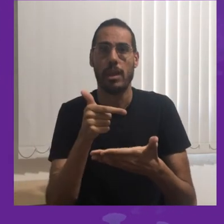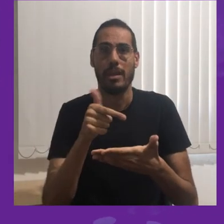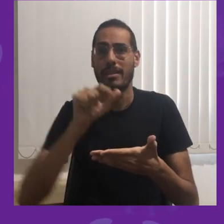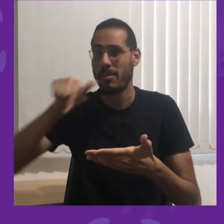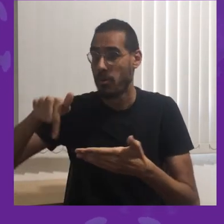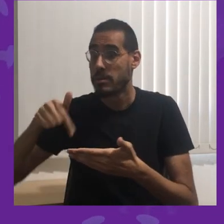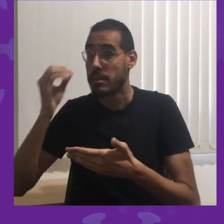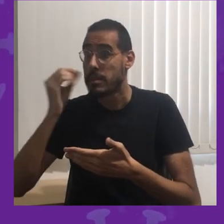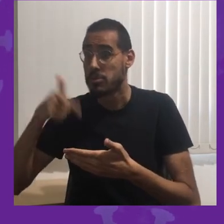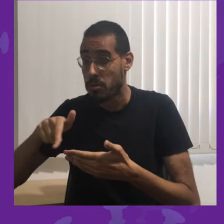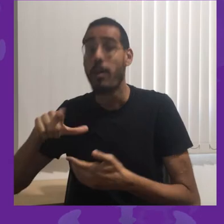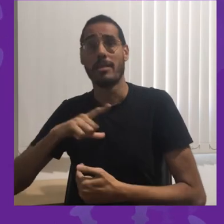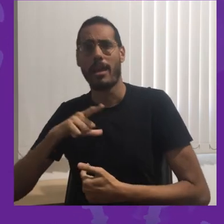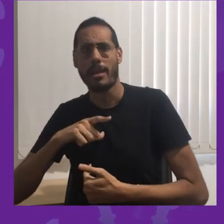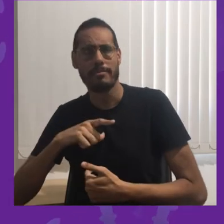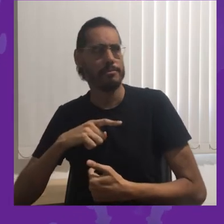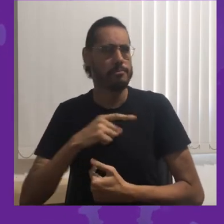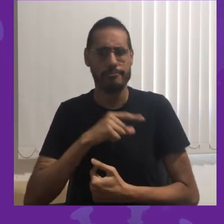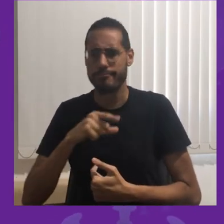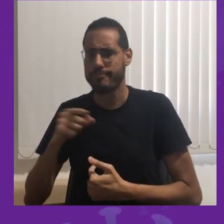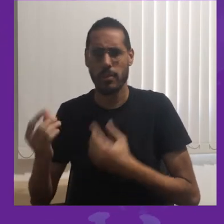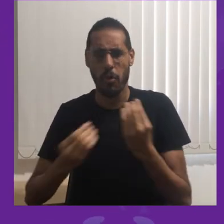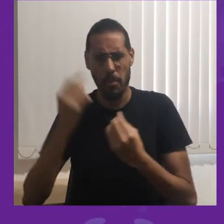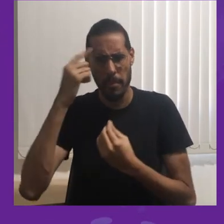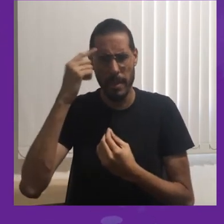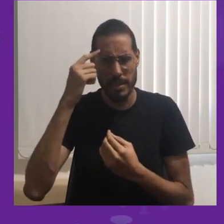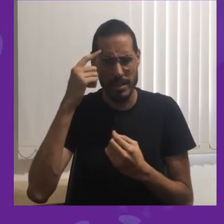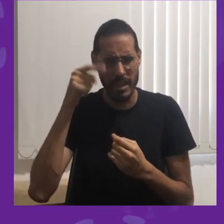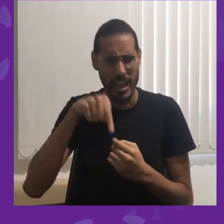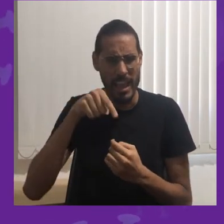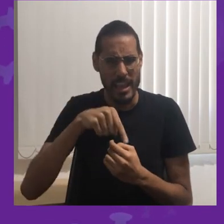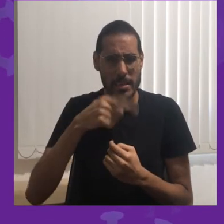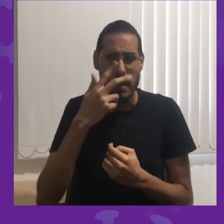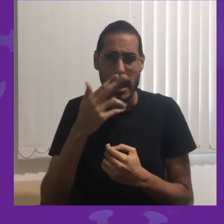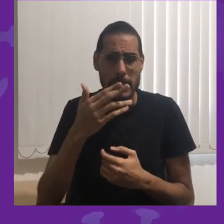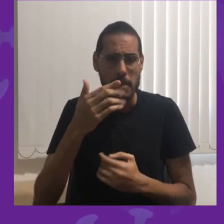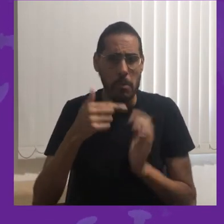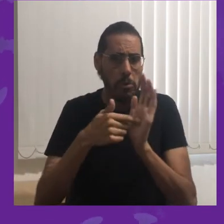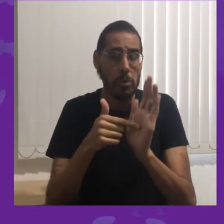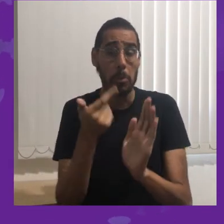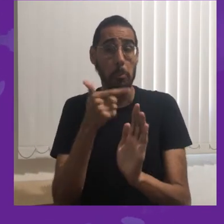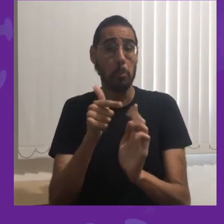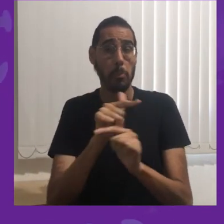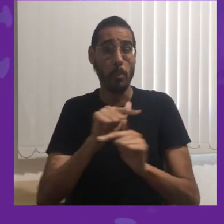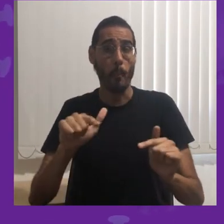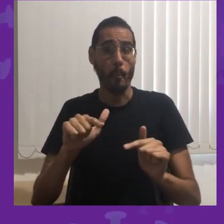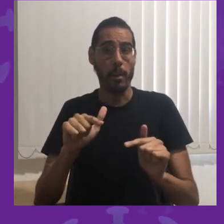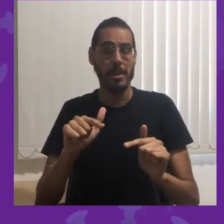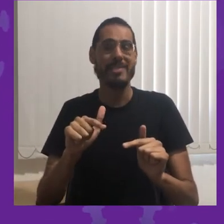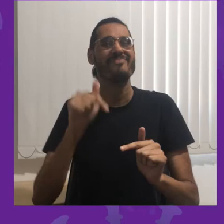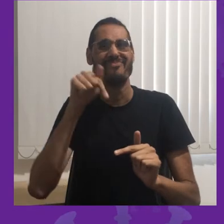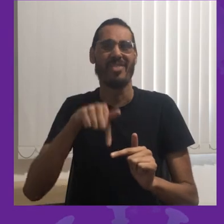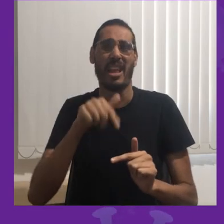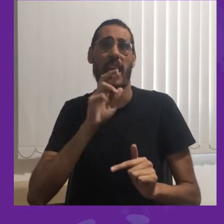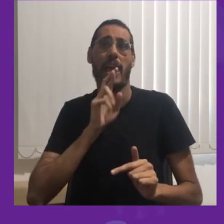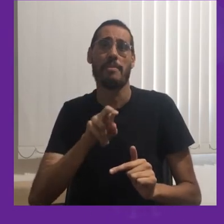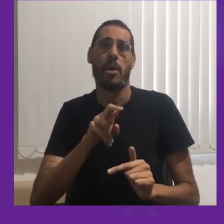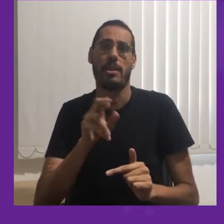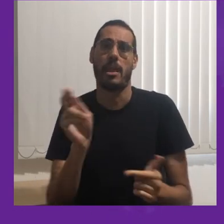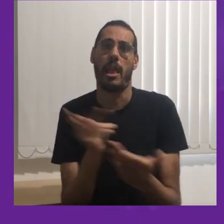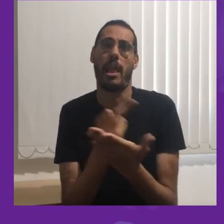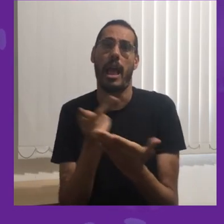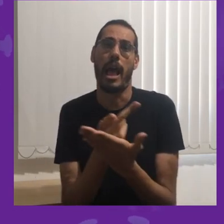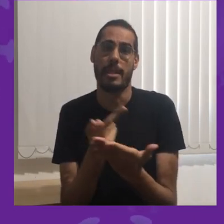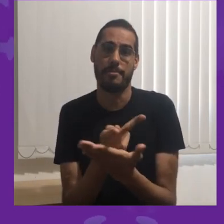faz de novo, dá positivo outra vez e aí a impressão que a gente tem é que esse exame do meio que deu negativo, ele foi resultado